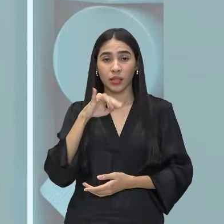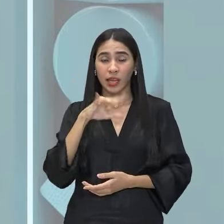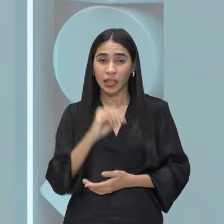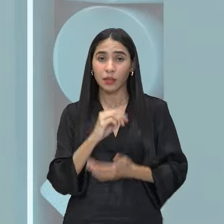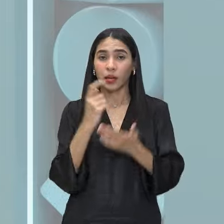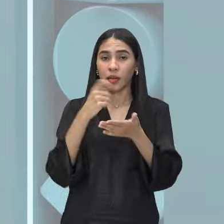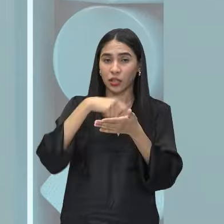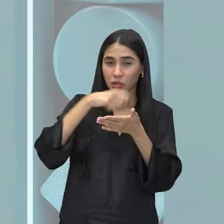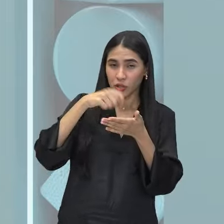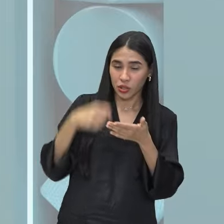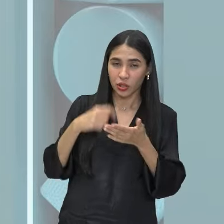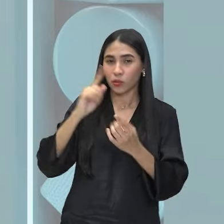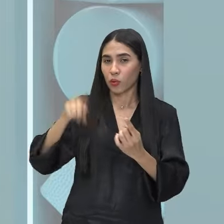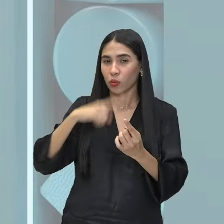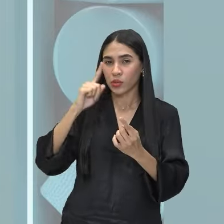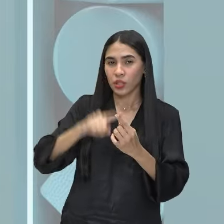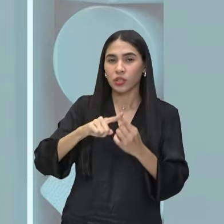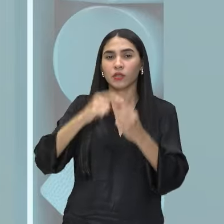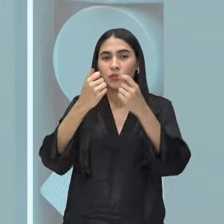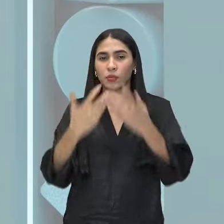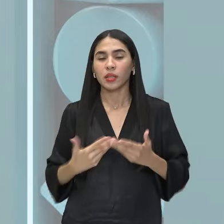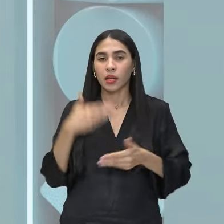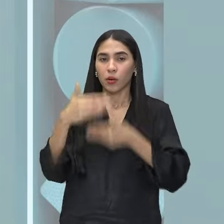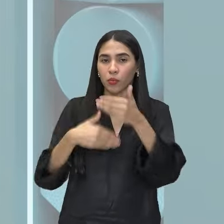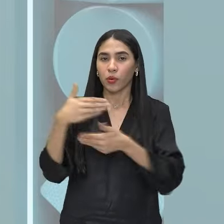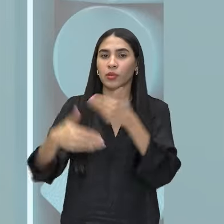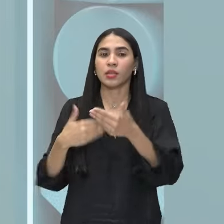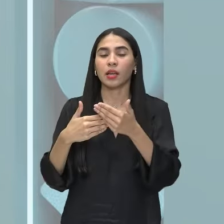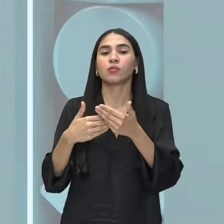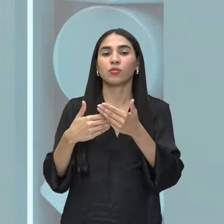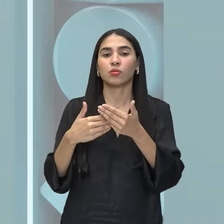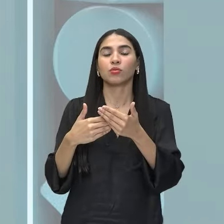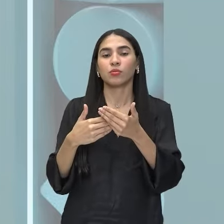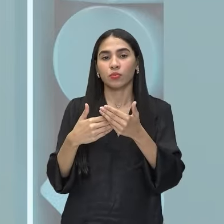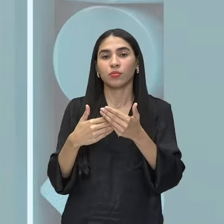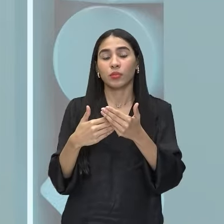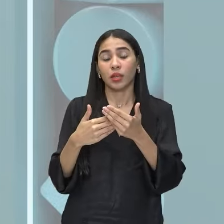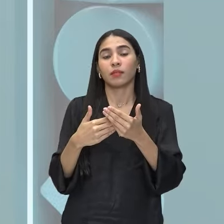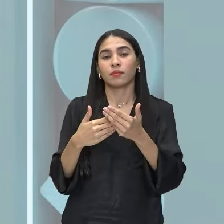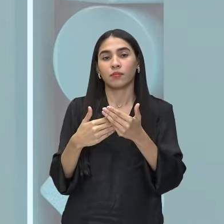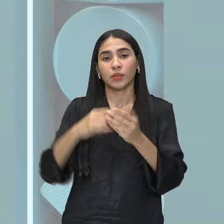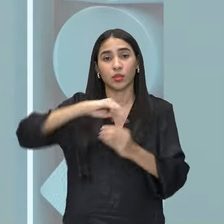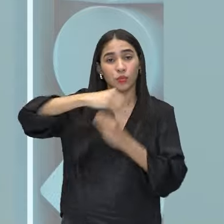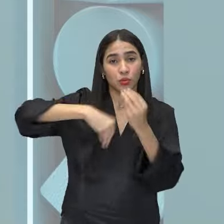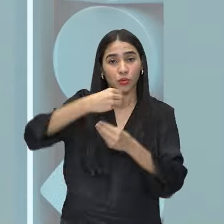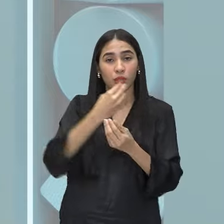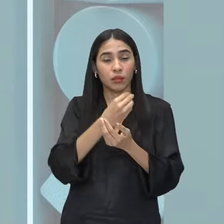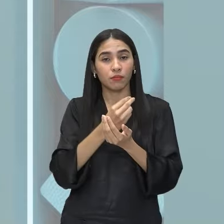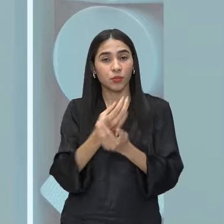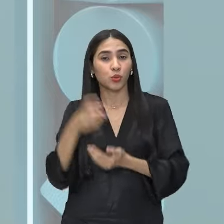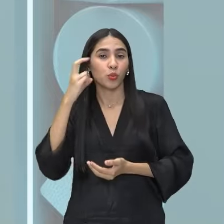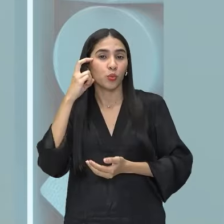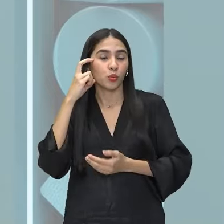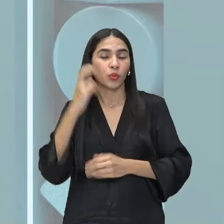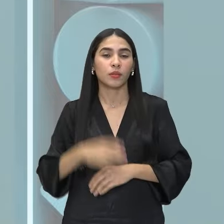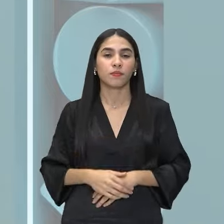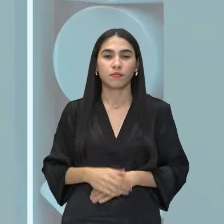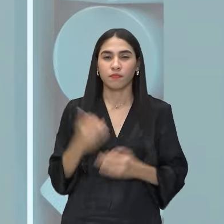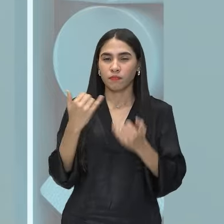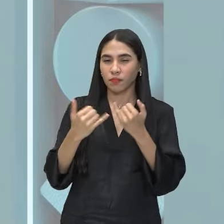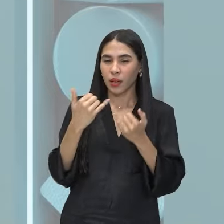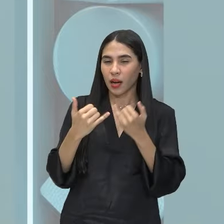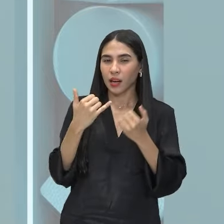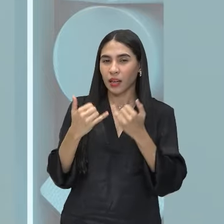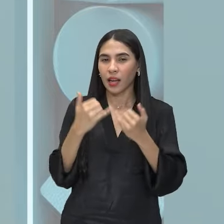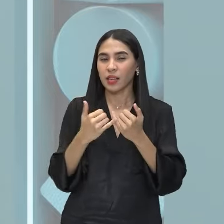para expressar esse processo simbólico da miscigenação. Tudo aí tem um motivo. Parece uma história muito louca, mas